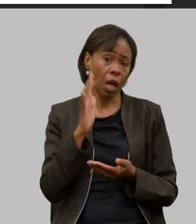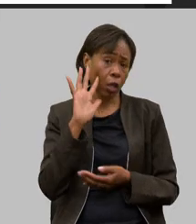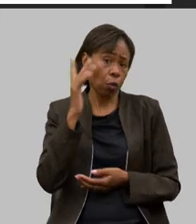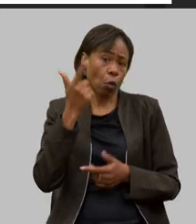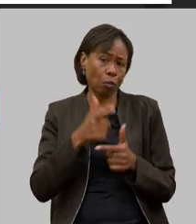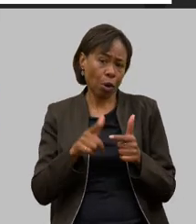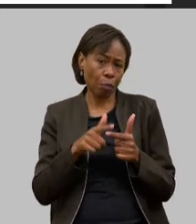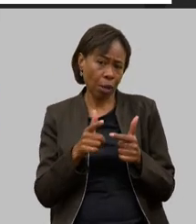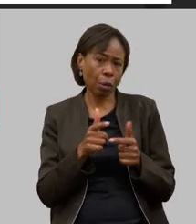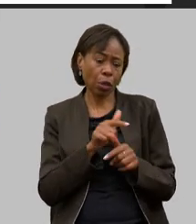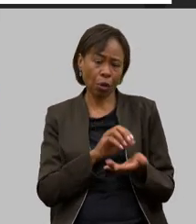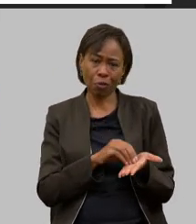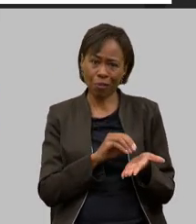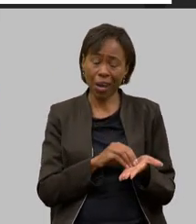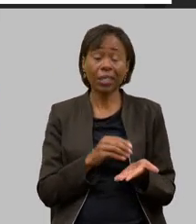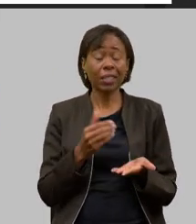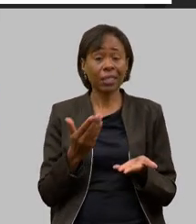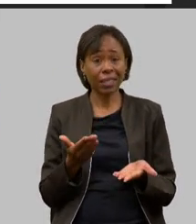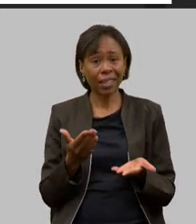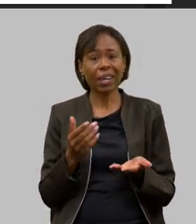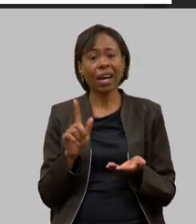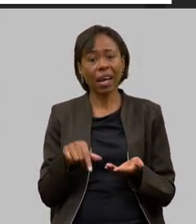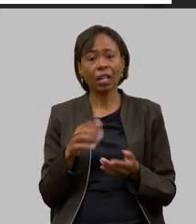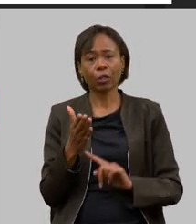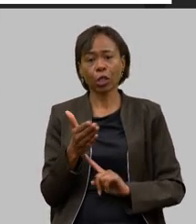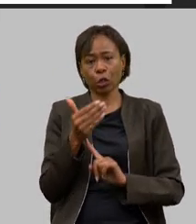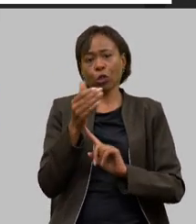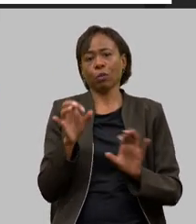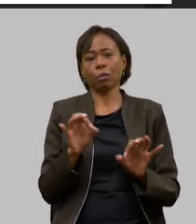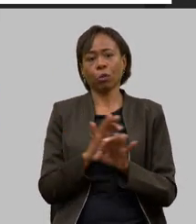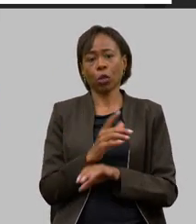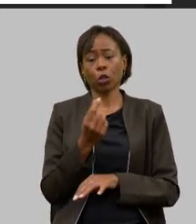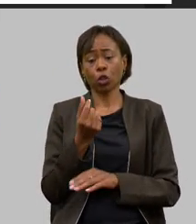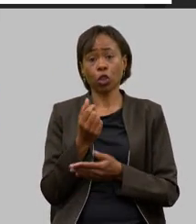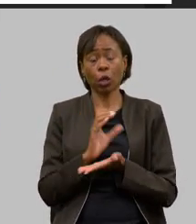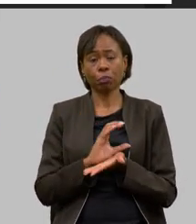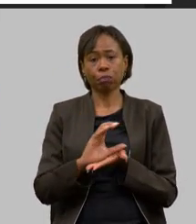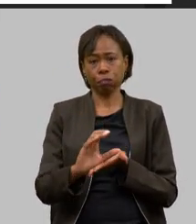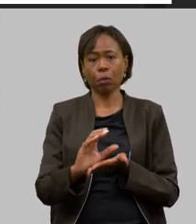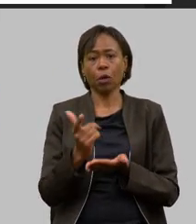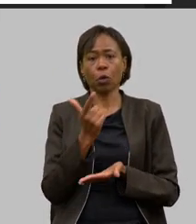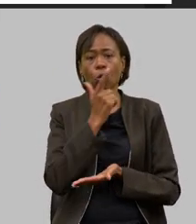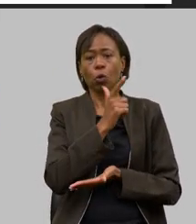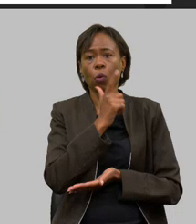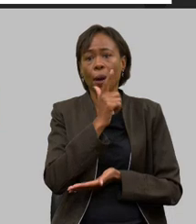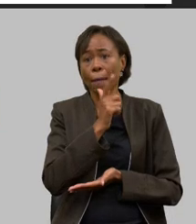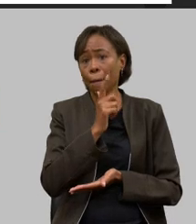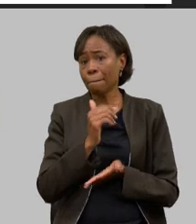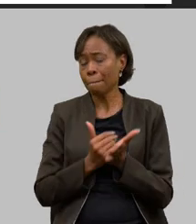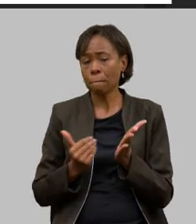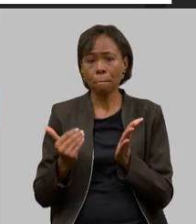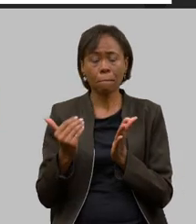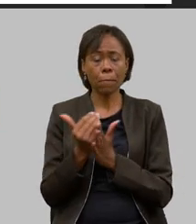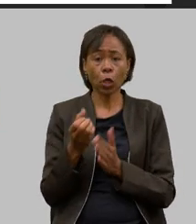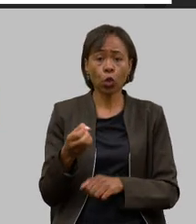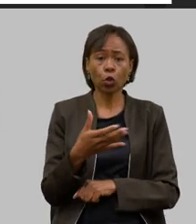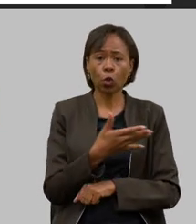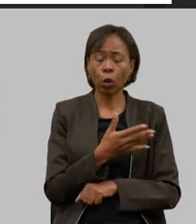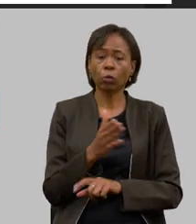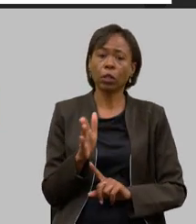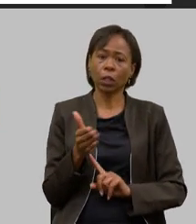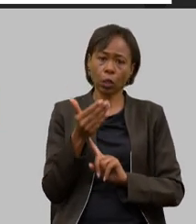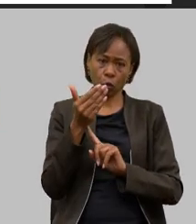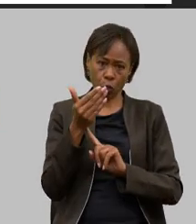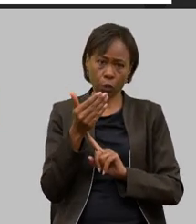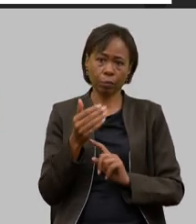corte então são tecnologias prontas e esse dinheiro vai vir para poder a gente conseguir ainda mais criar novas tecnologias para o produtor